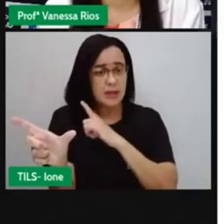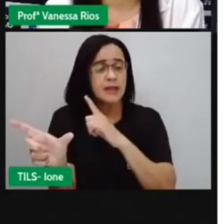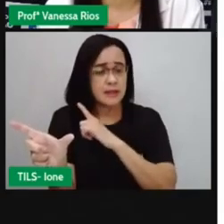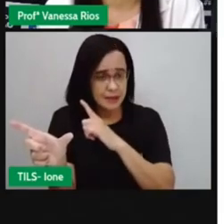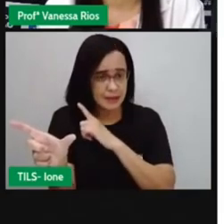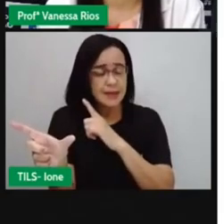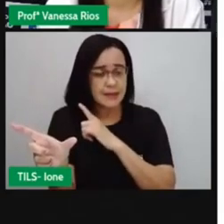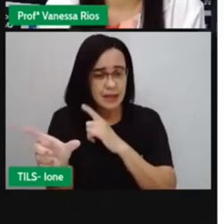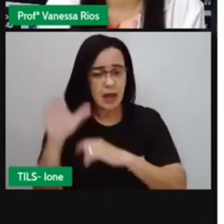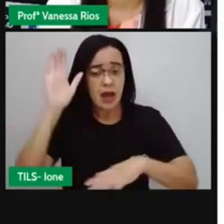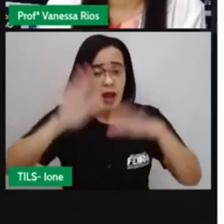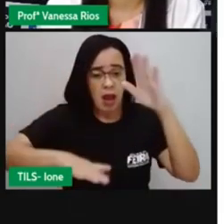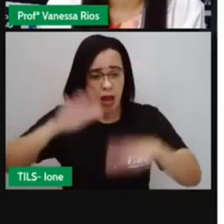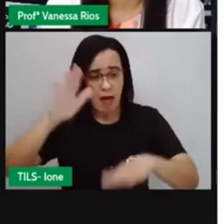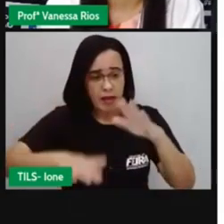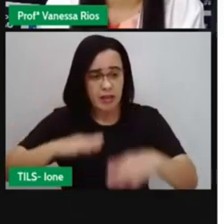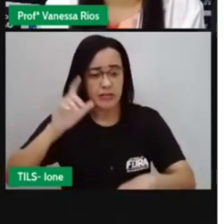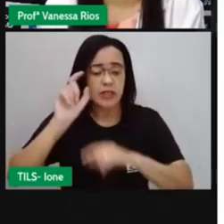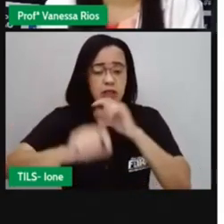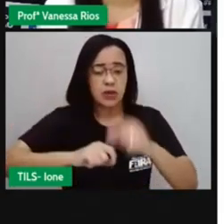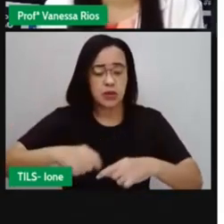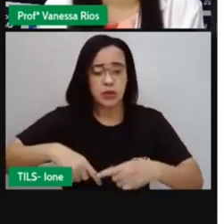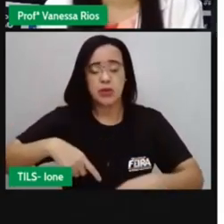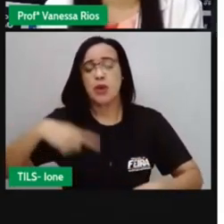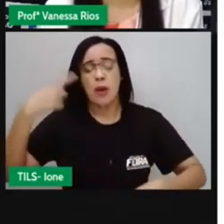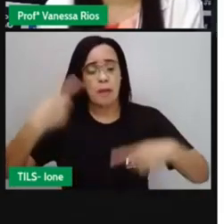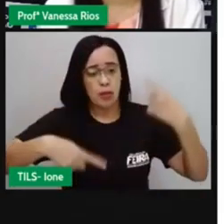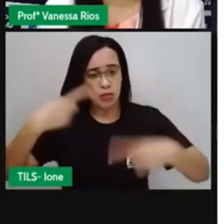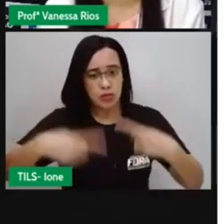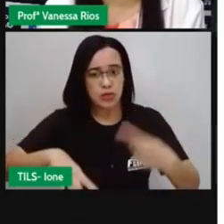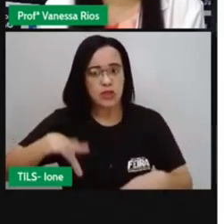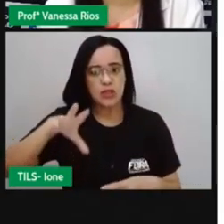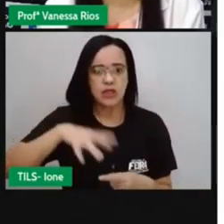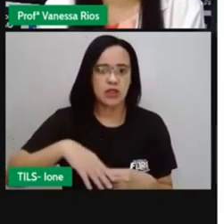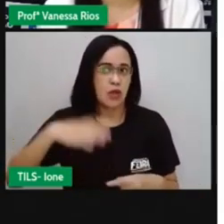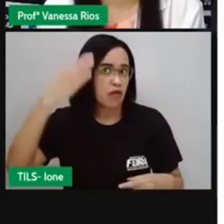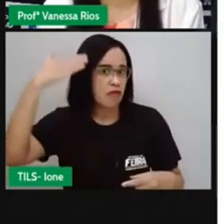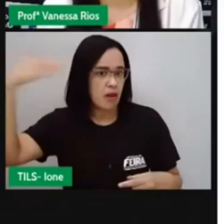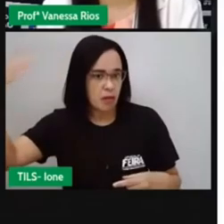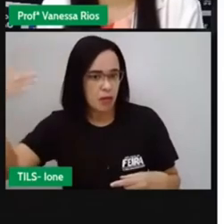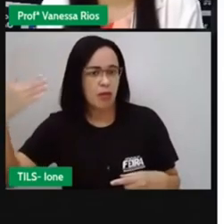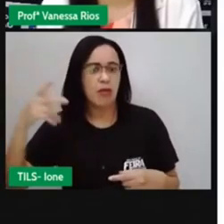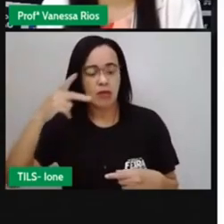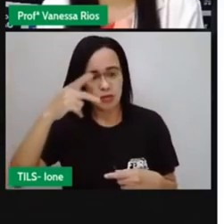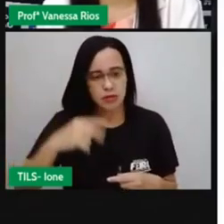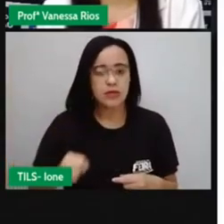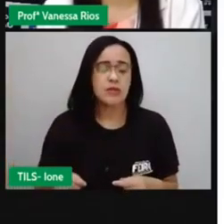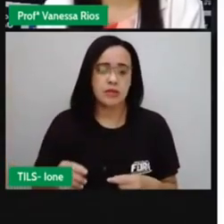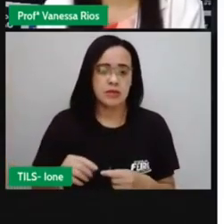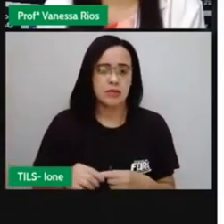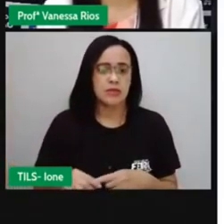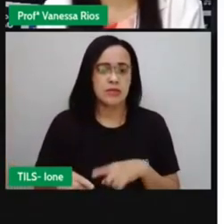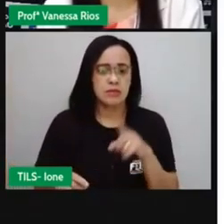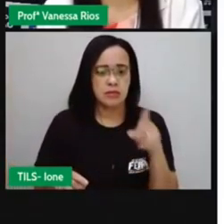artista, outras vezes um político, enfim. Então, o cartoon aborda textos, né?